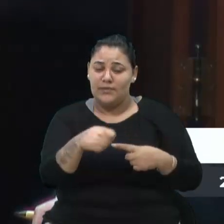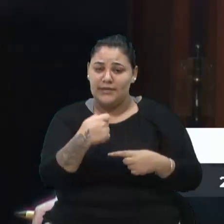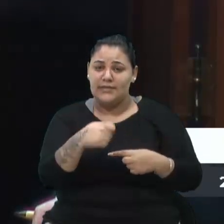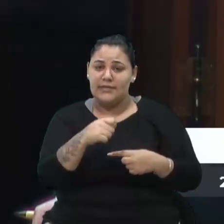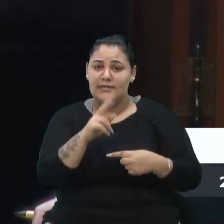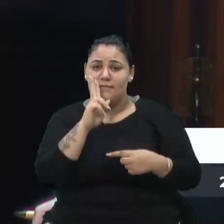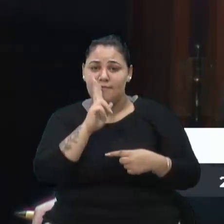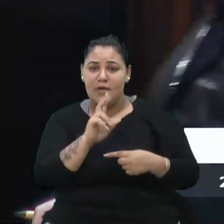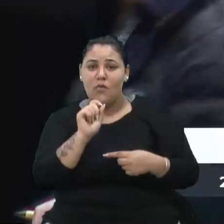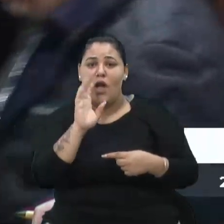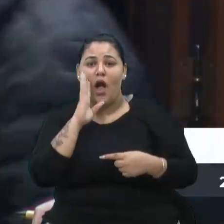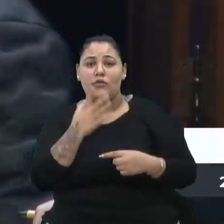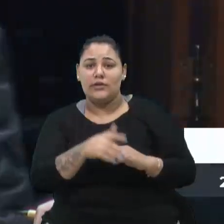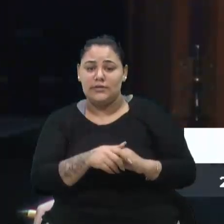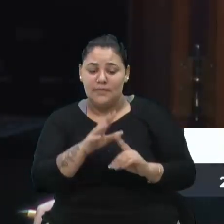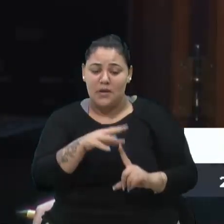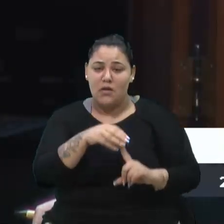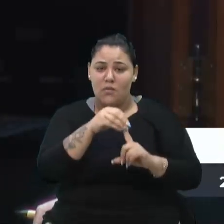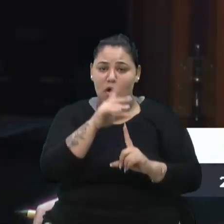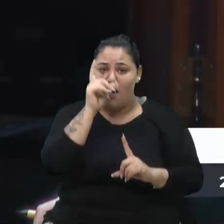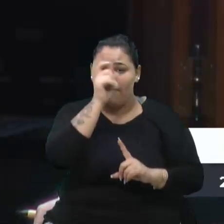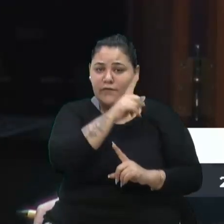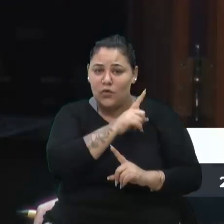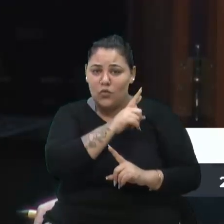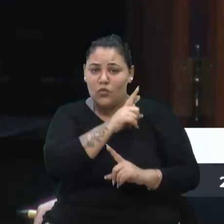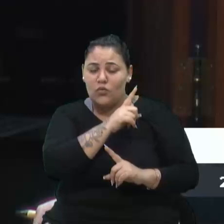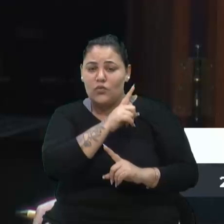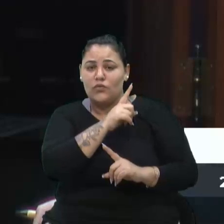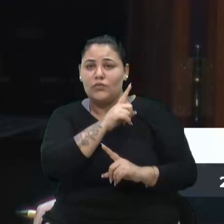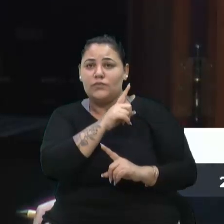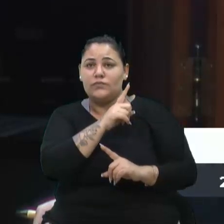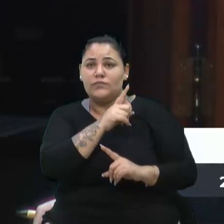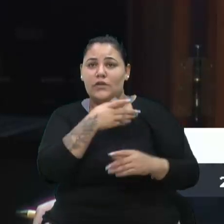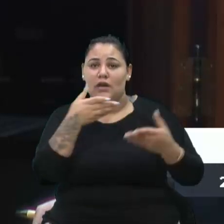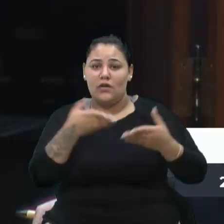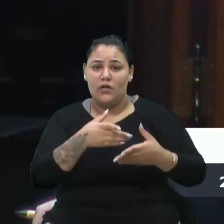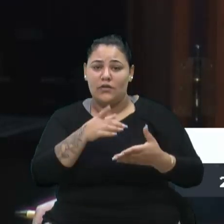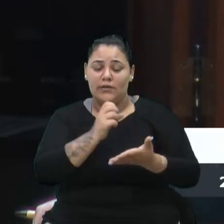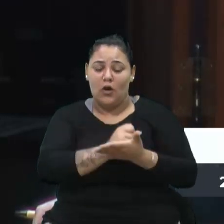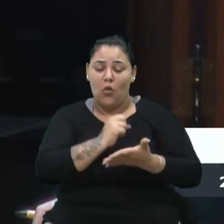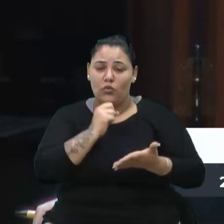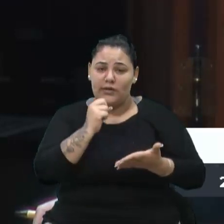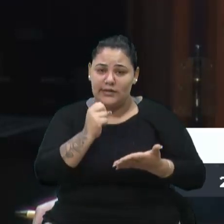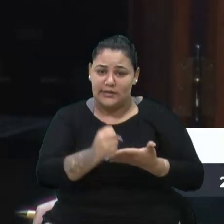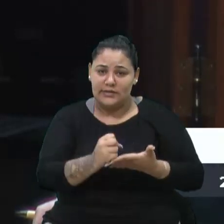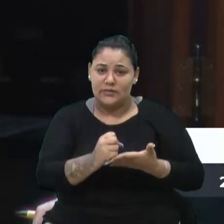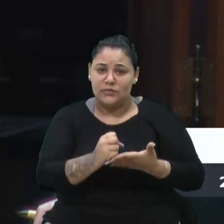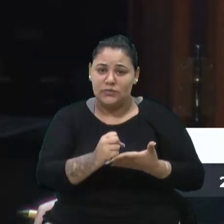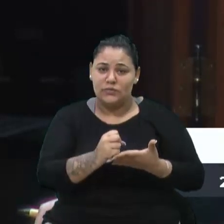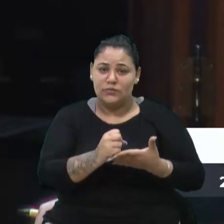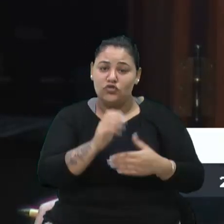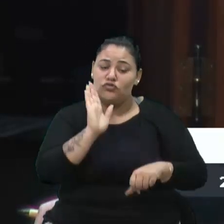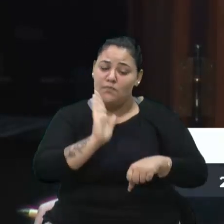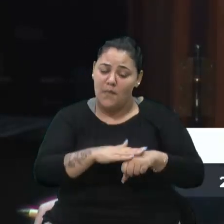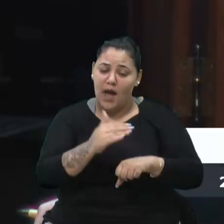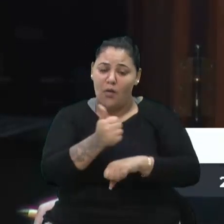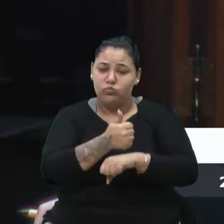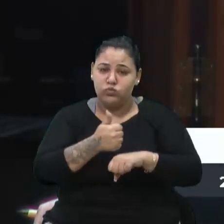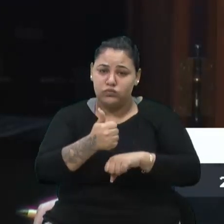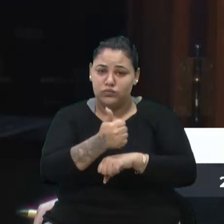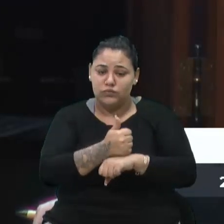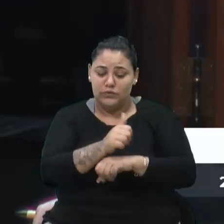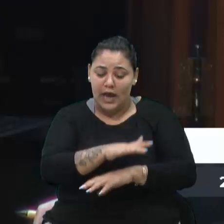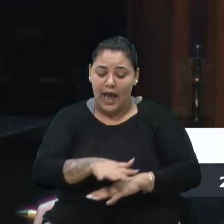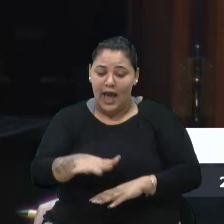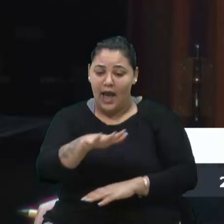Principalmente na dificuldade que tem, ou está se tendo, na contratação de mais profissionais da área da